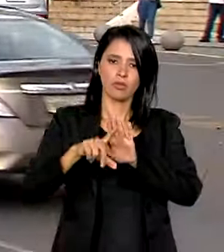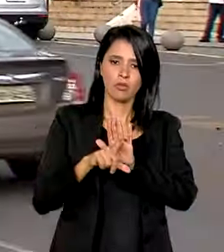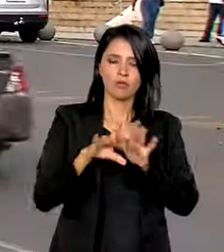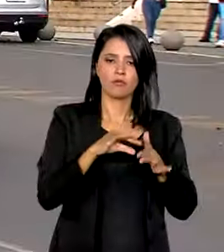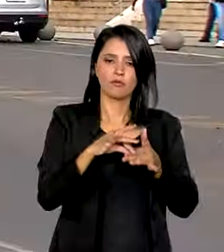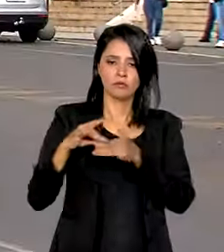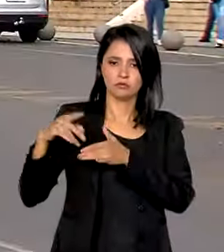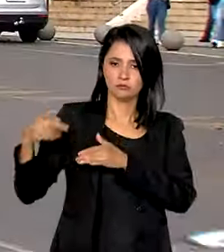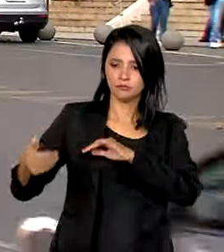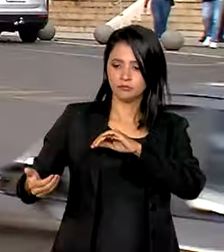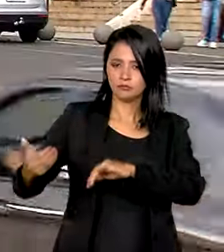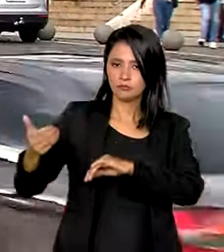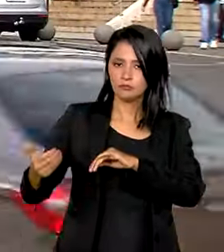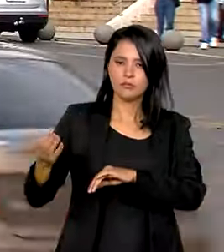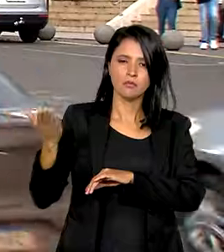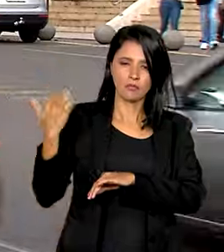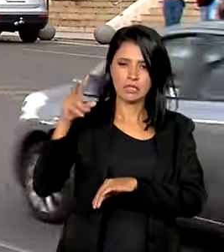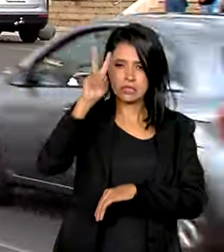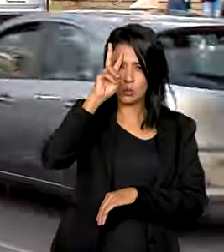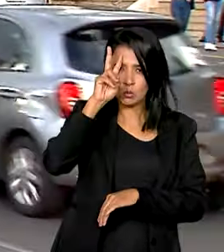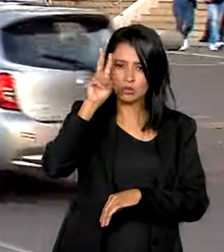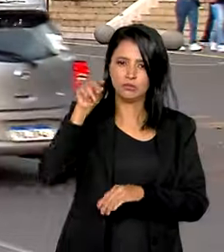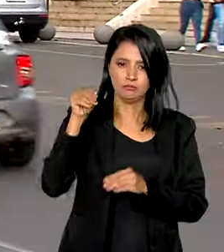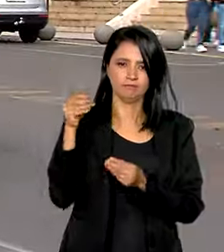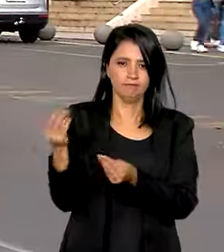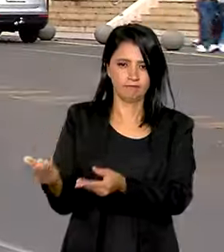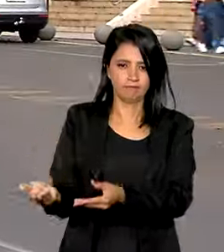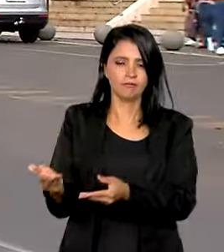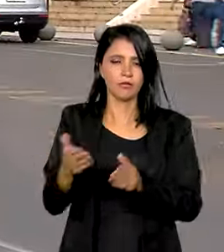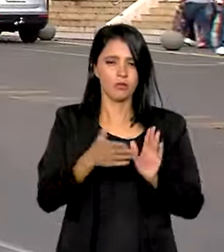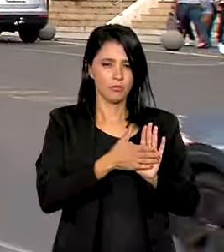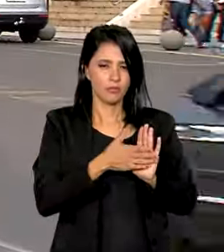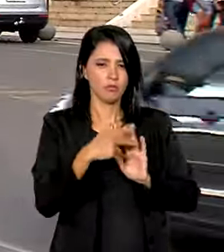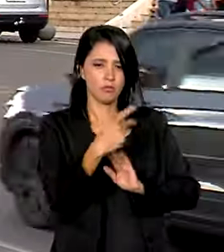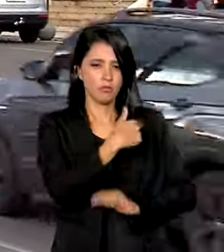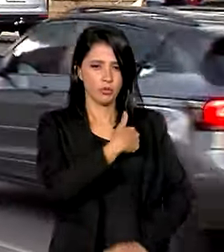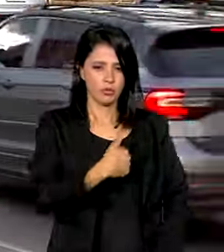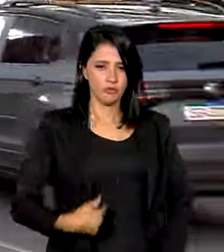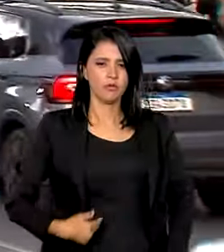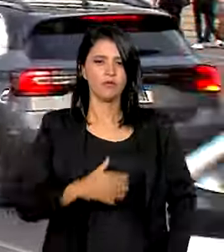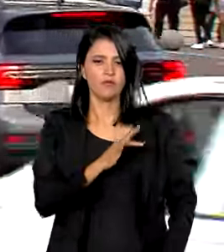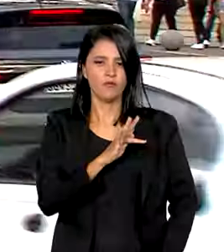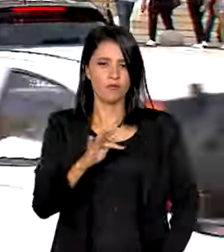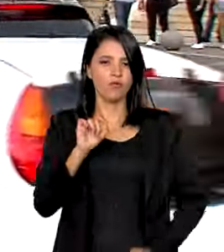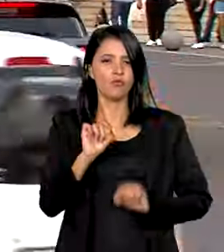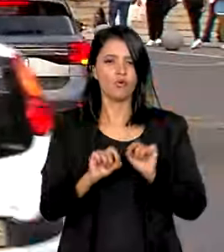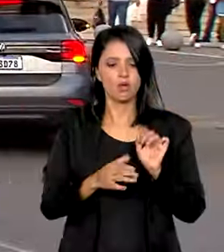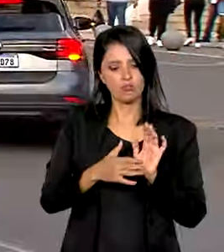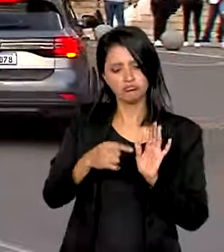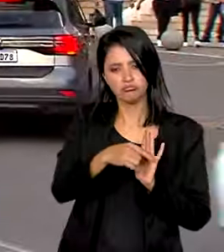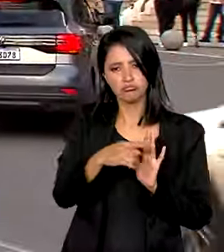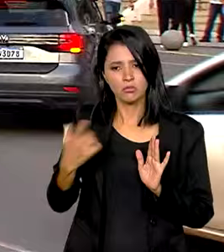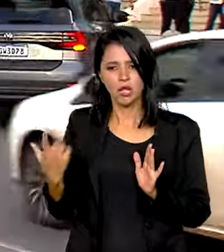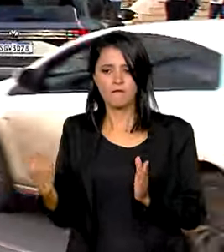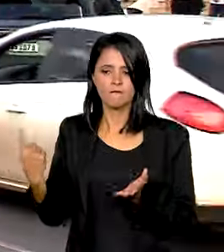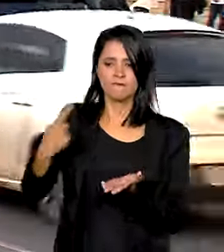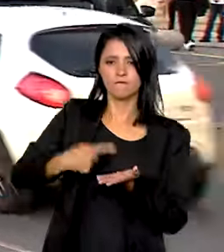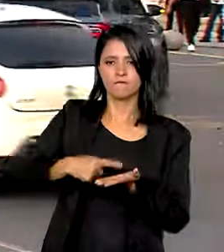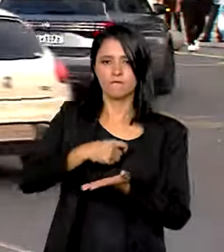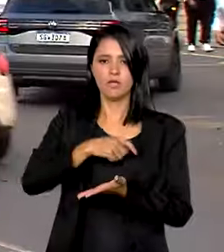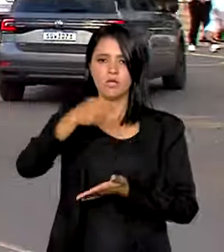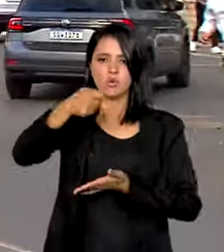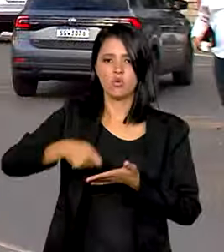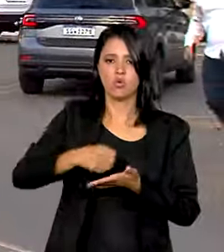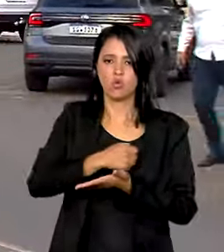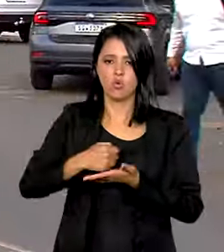ao Congresso Nacional na última segunda-feira. Pela proposta do governo federal, não haverá vínculo de trabalho entre